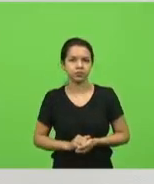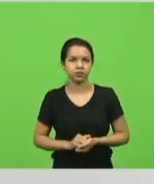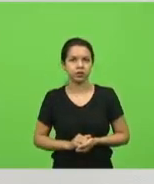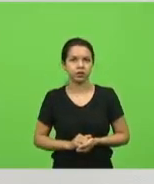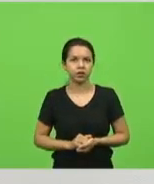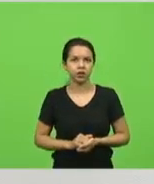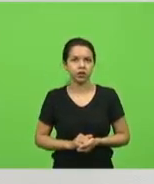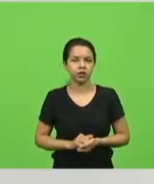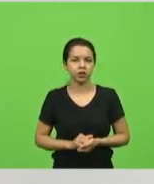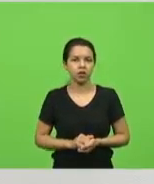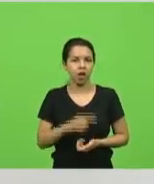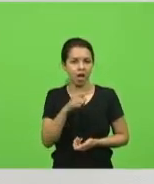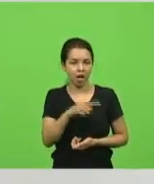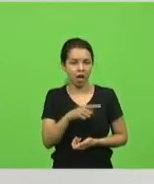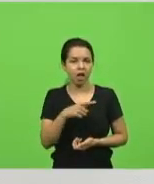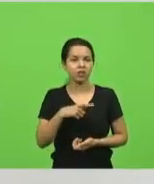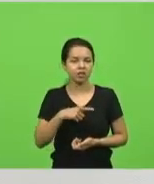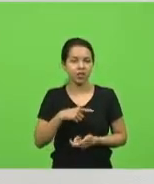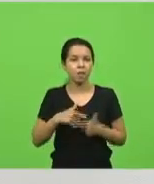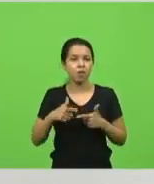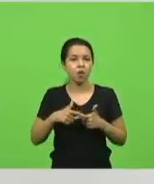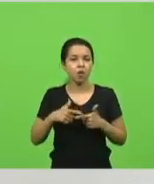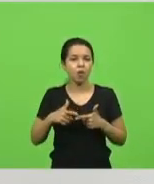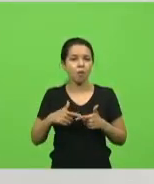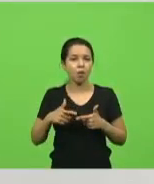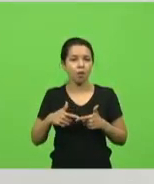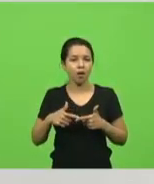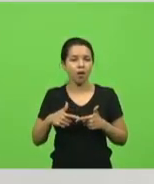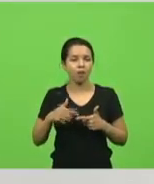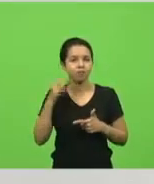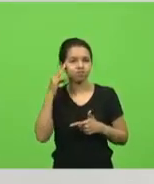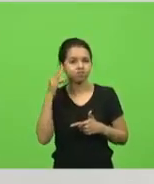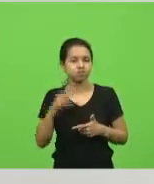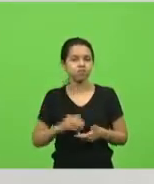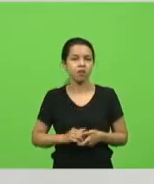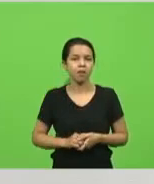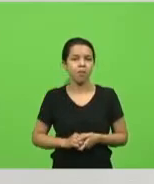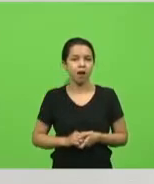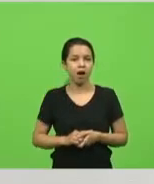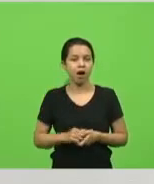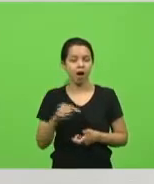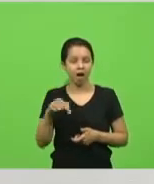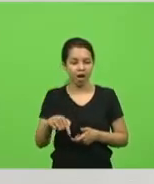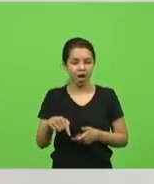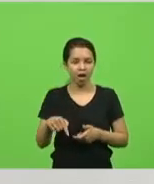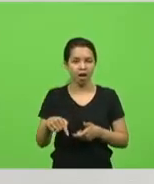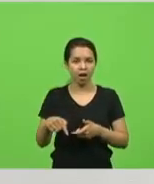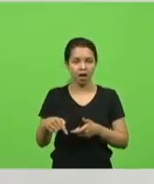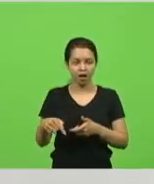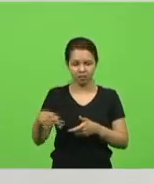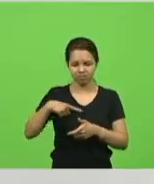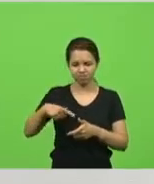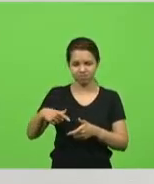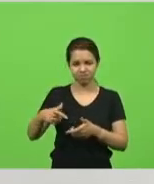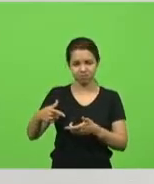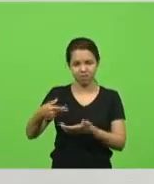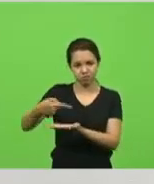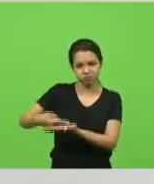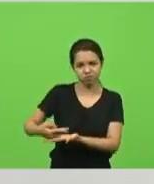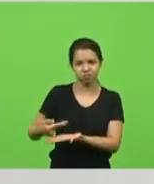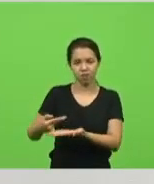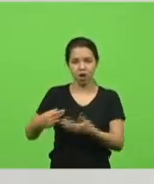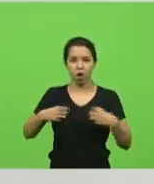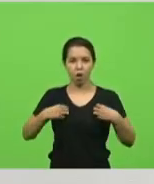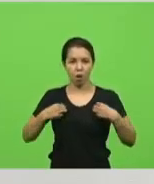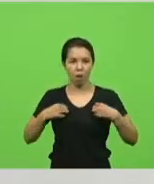ela é uma menina especial. Ela estava trancada num quarto, Felipe, jogada num chão, num colchão apodrecido, entre fezes e urina, nua,